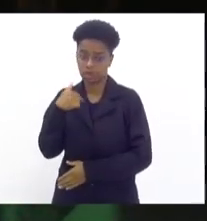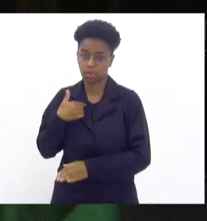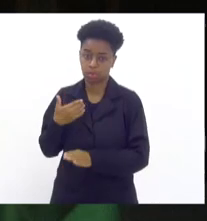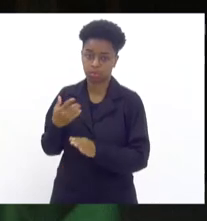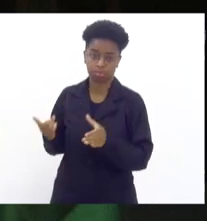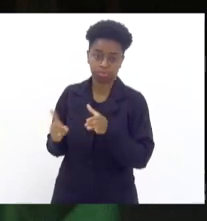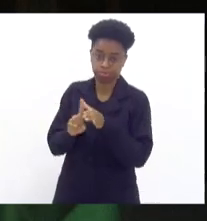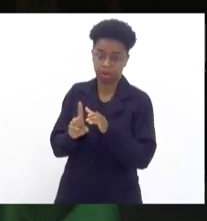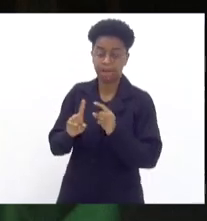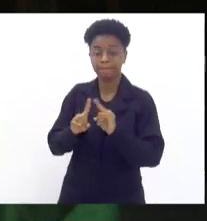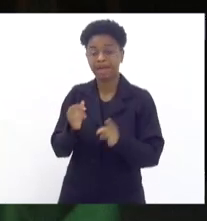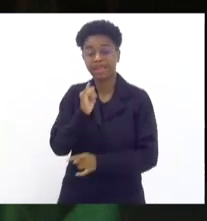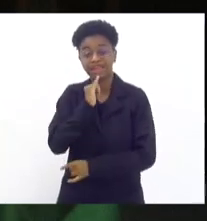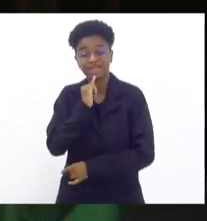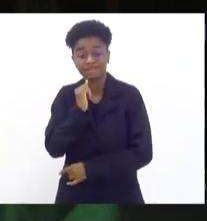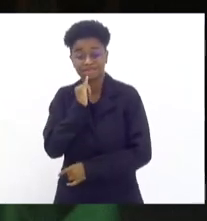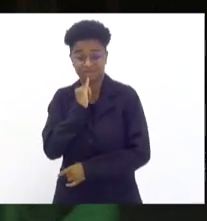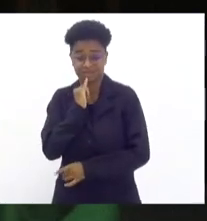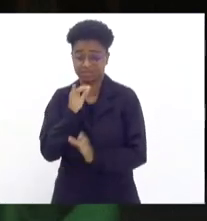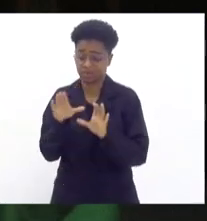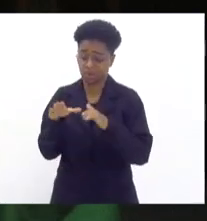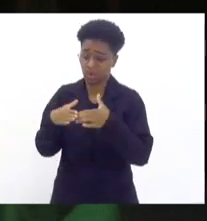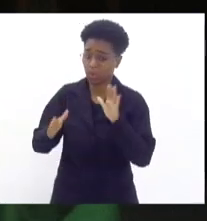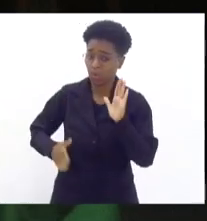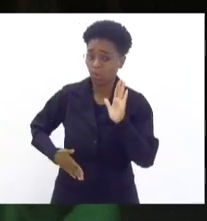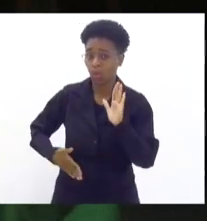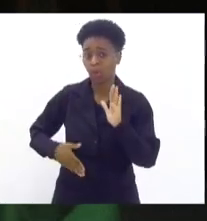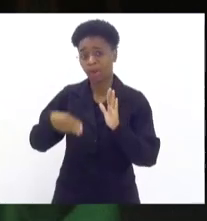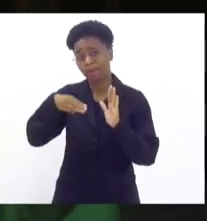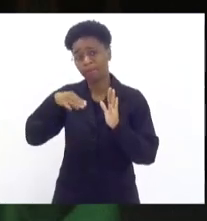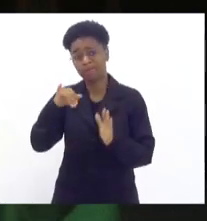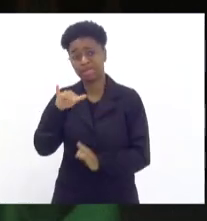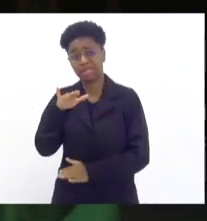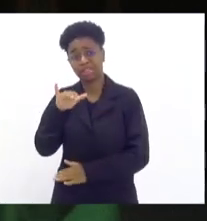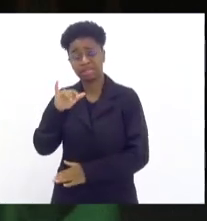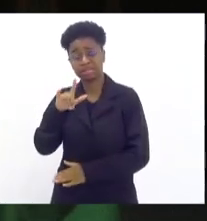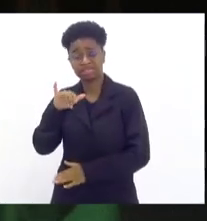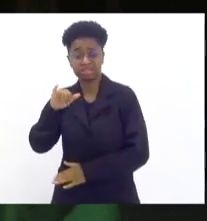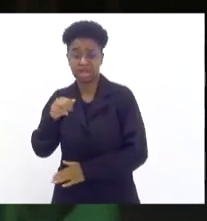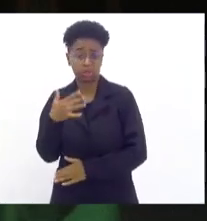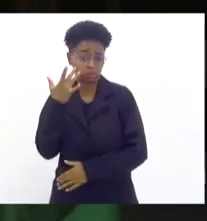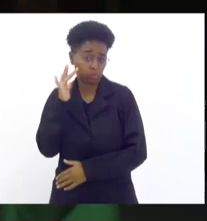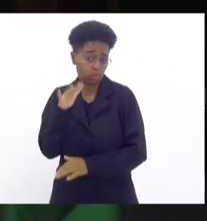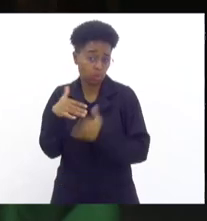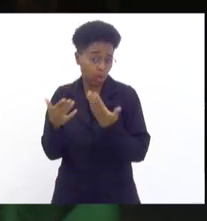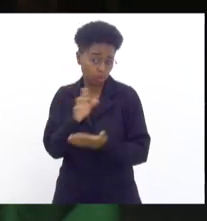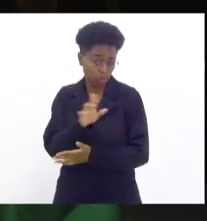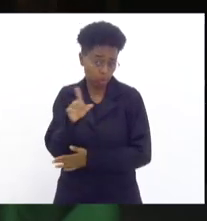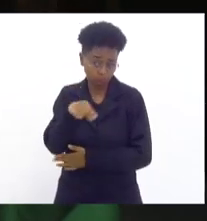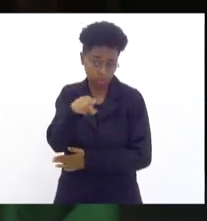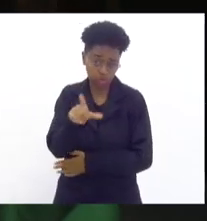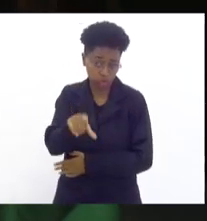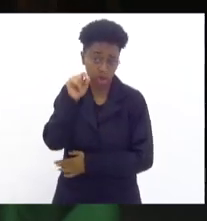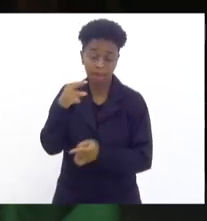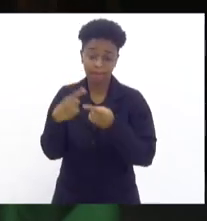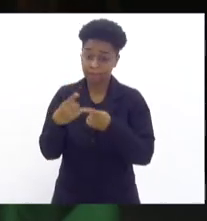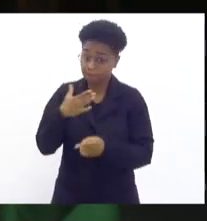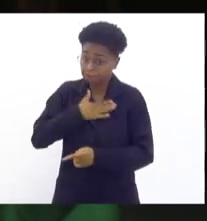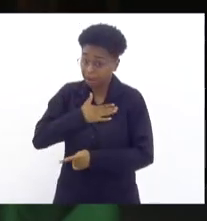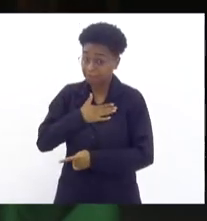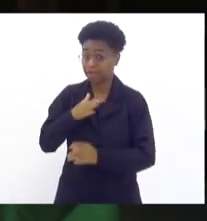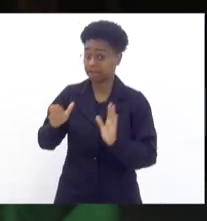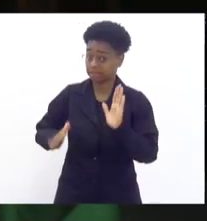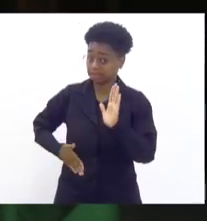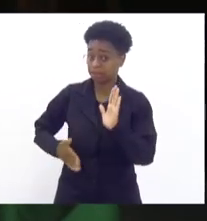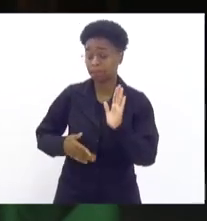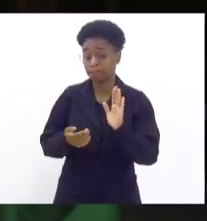mas, infelizmente, o tráfico, a milícia, ou seja lá o nome que seja dado, porque, para mim, tráfico e milícia é a mesma